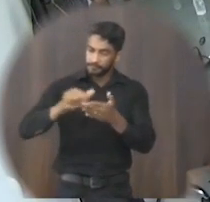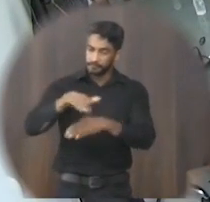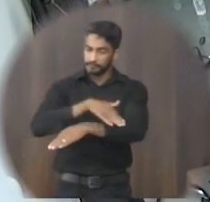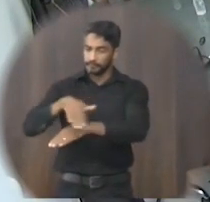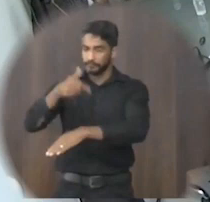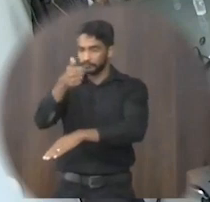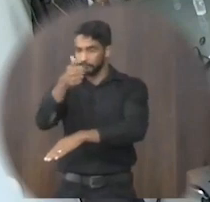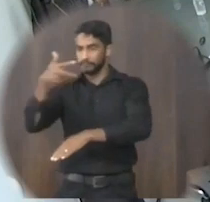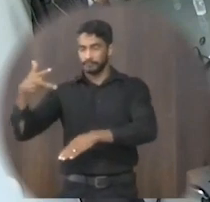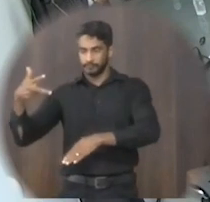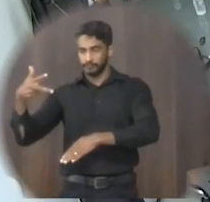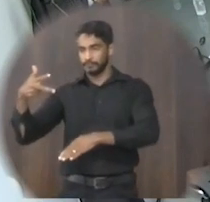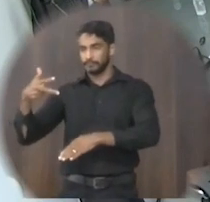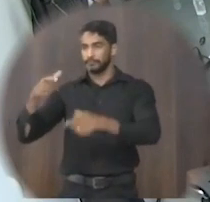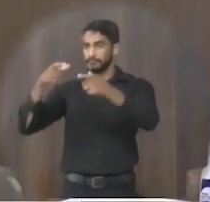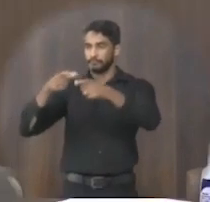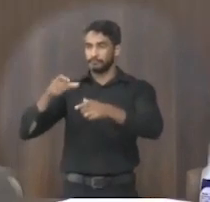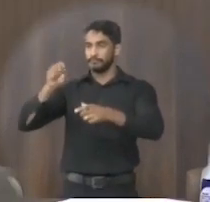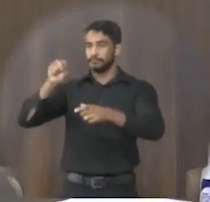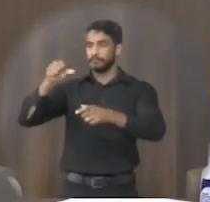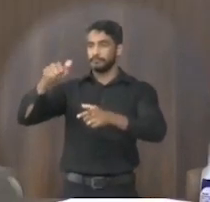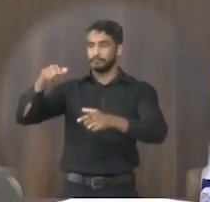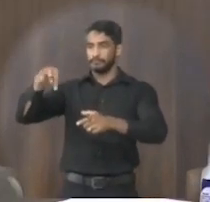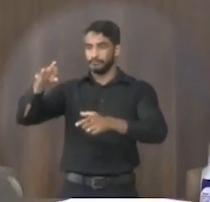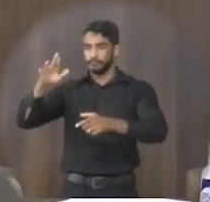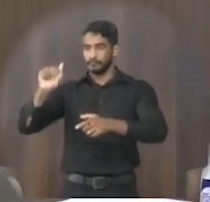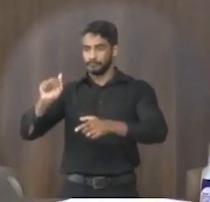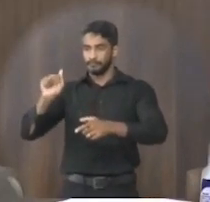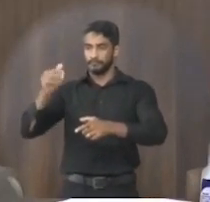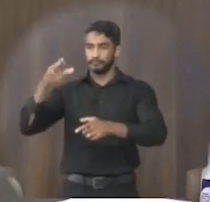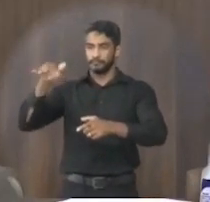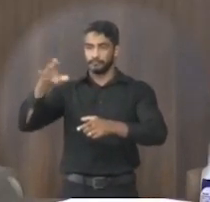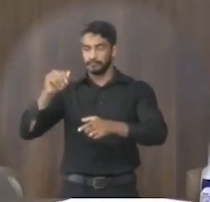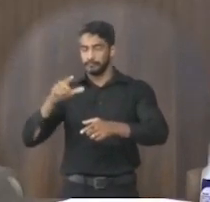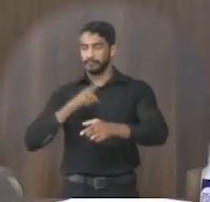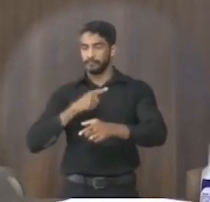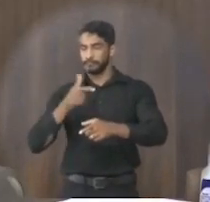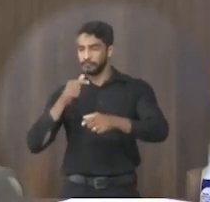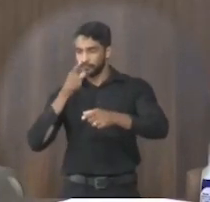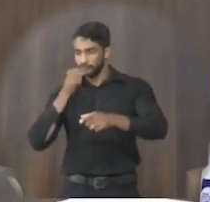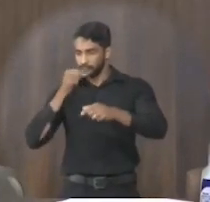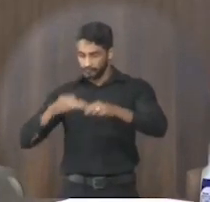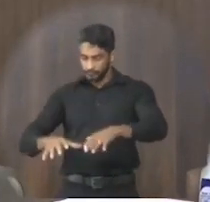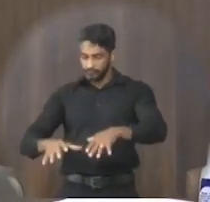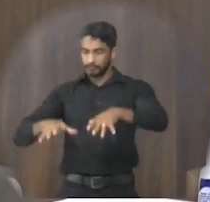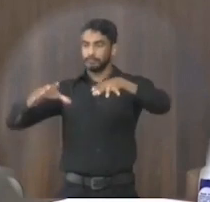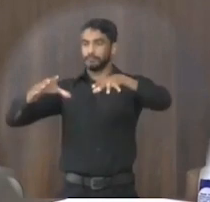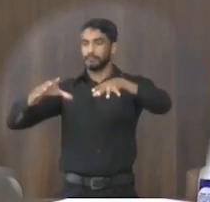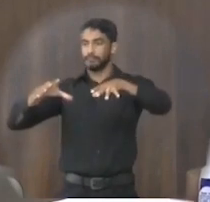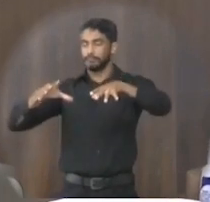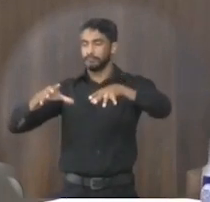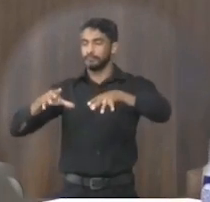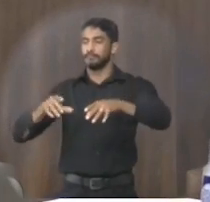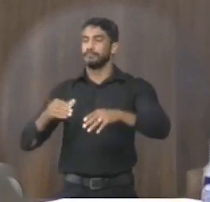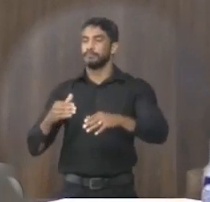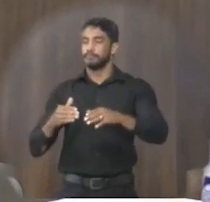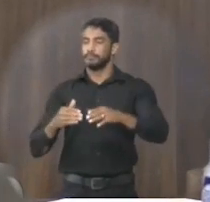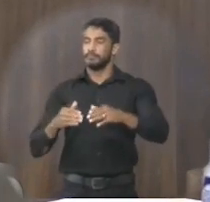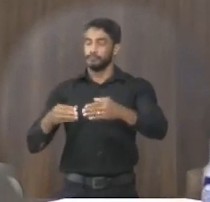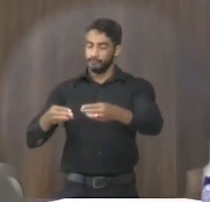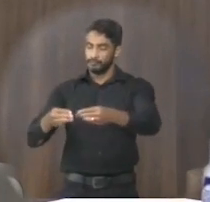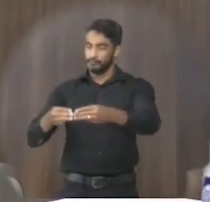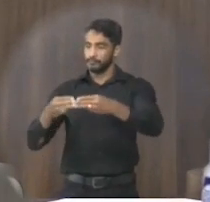13 no bairro Santa Cruz para que não ocorram inundações das casas a presente indicação e